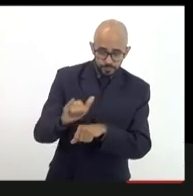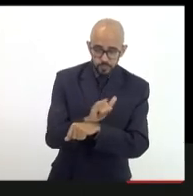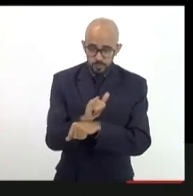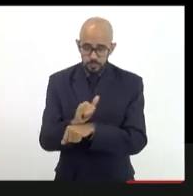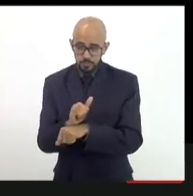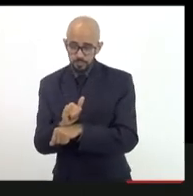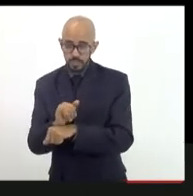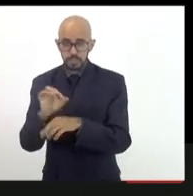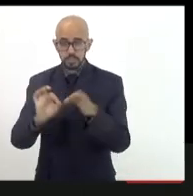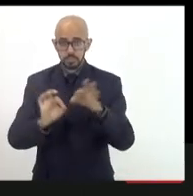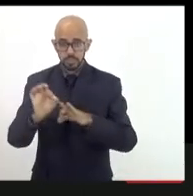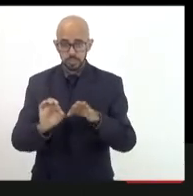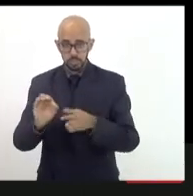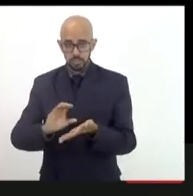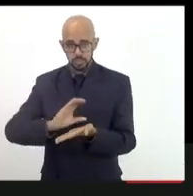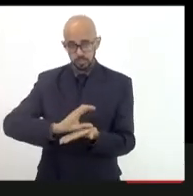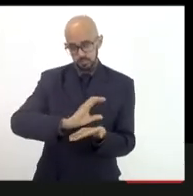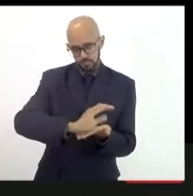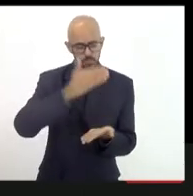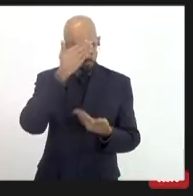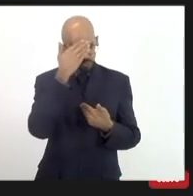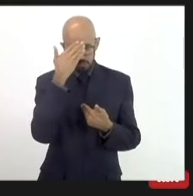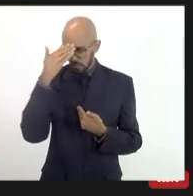Então era isso, deputado. Obrigado aí, presidente.